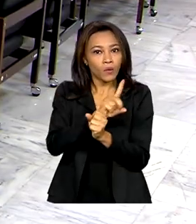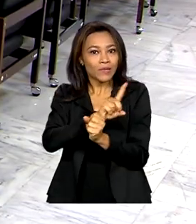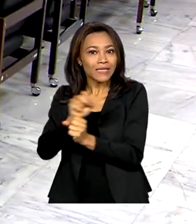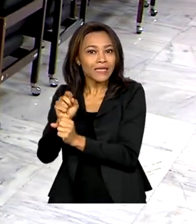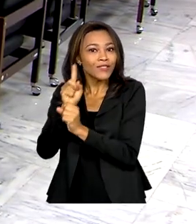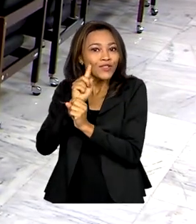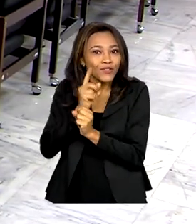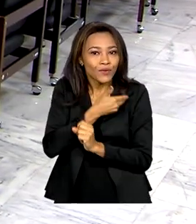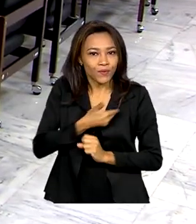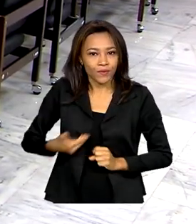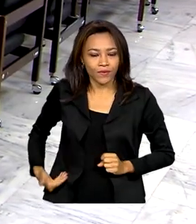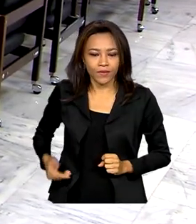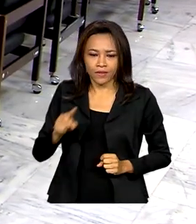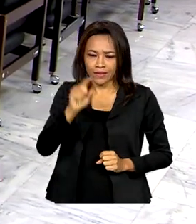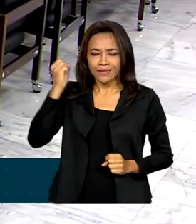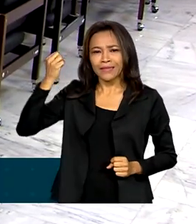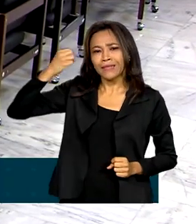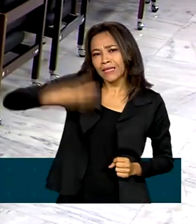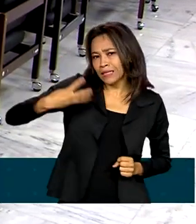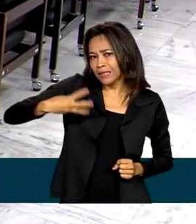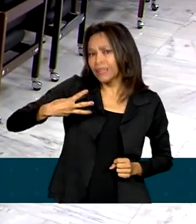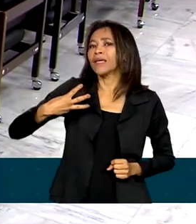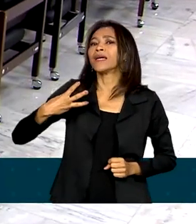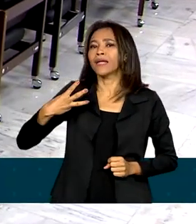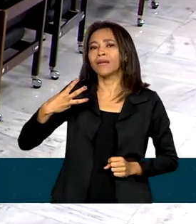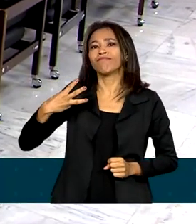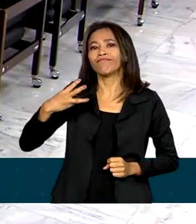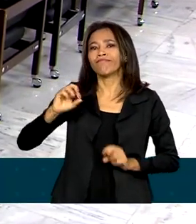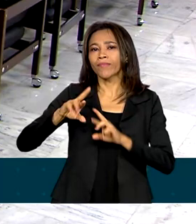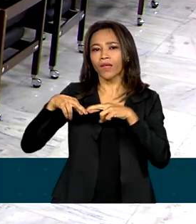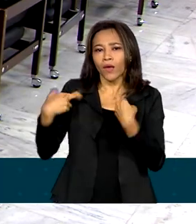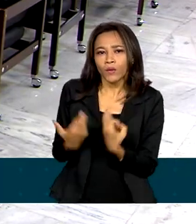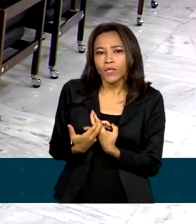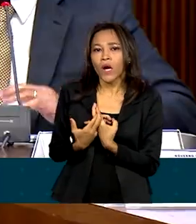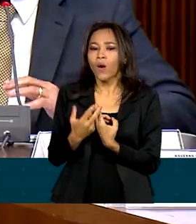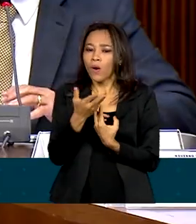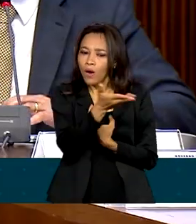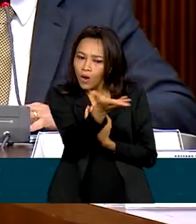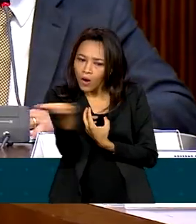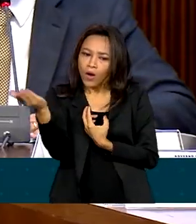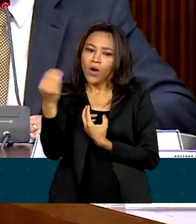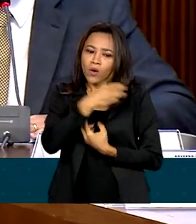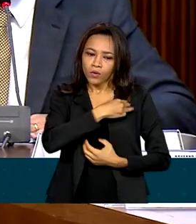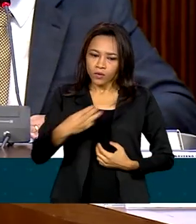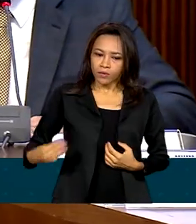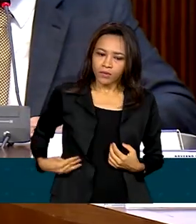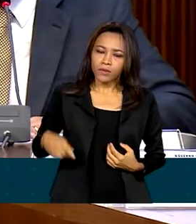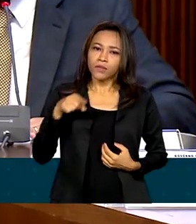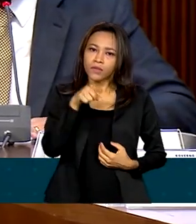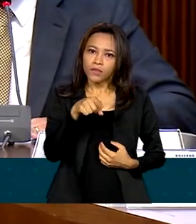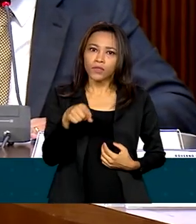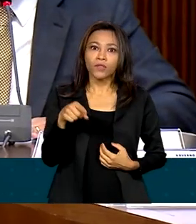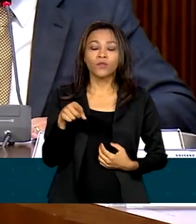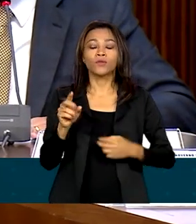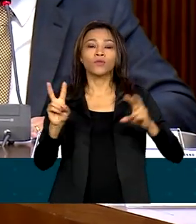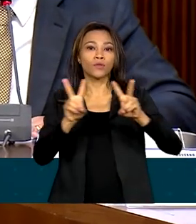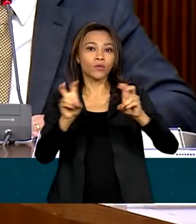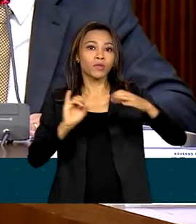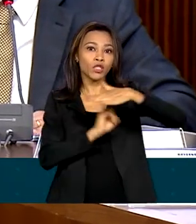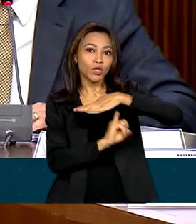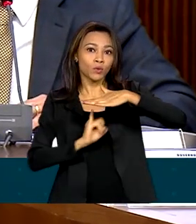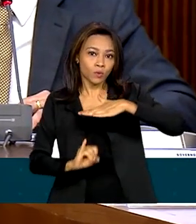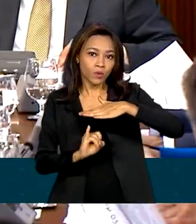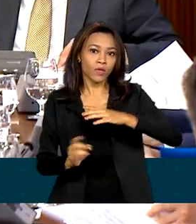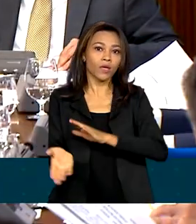Foi a terceira reunião do presidente com parte dos ministros, desta vez das áreas institucional e